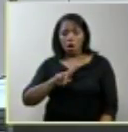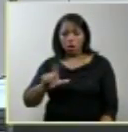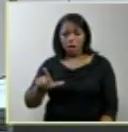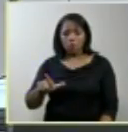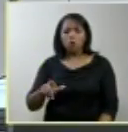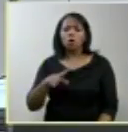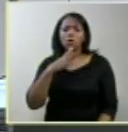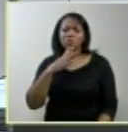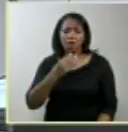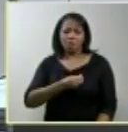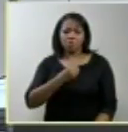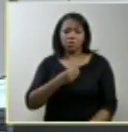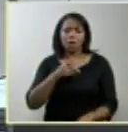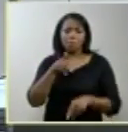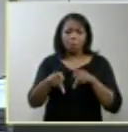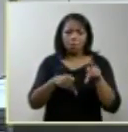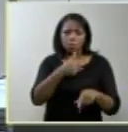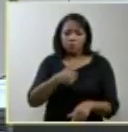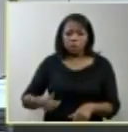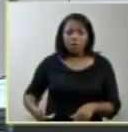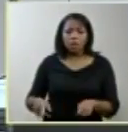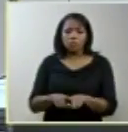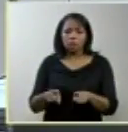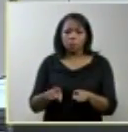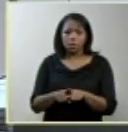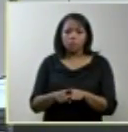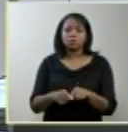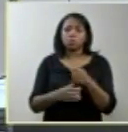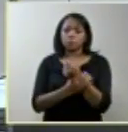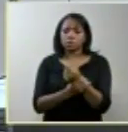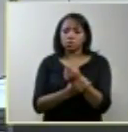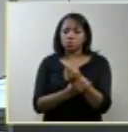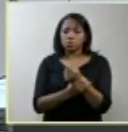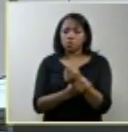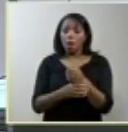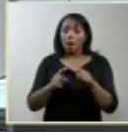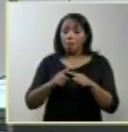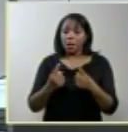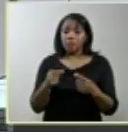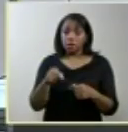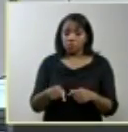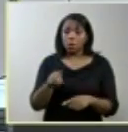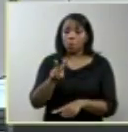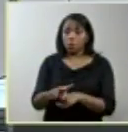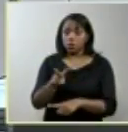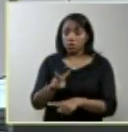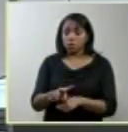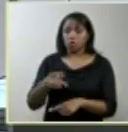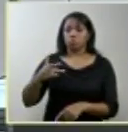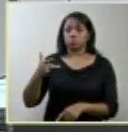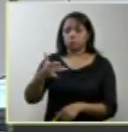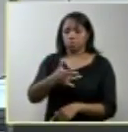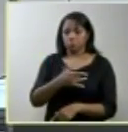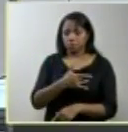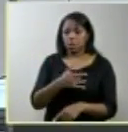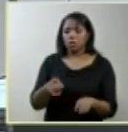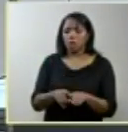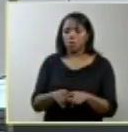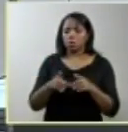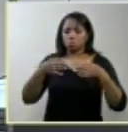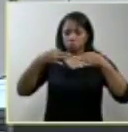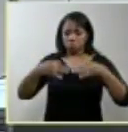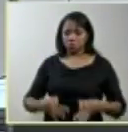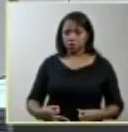vida pública a neutralidade do Estado é um instrumento de segurança e nesse caso de proteção à saúde e à dignidade das mulheres